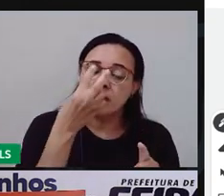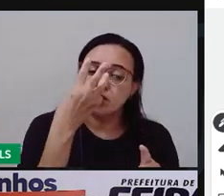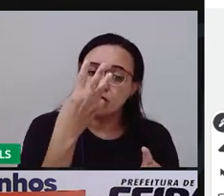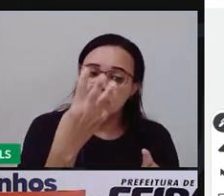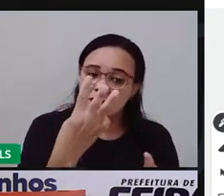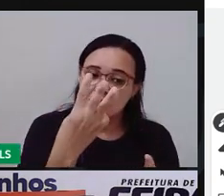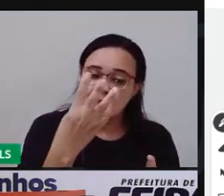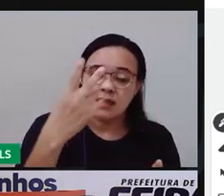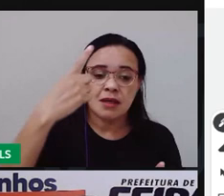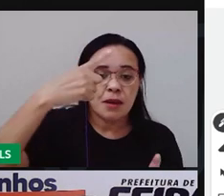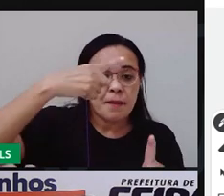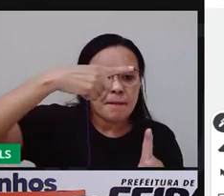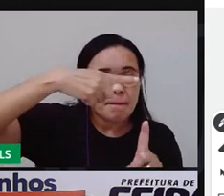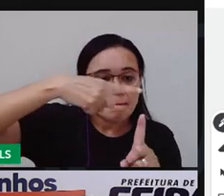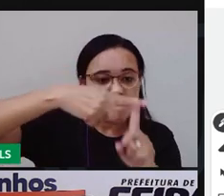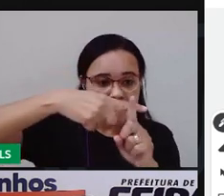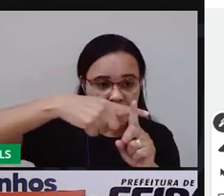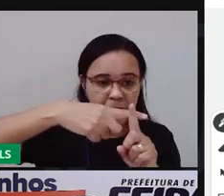dois.